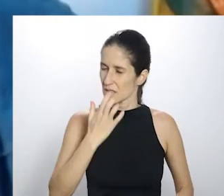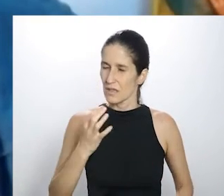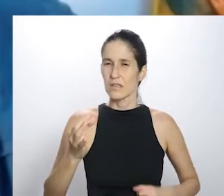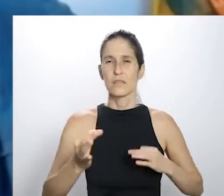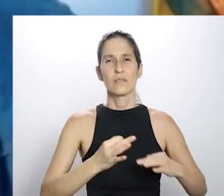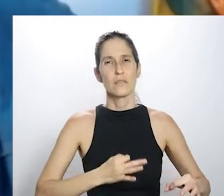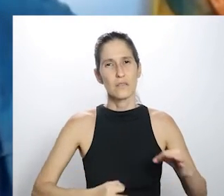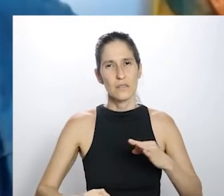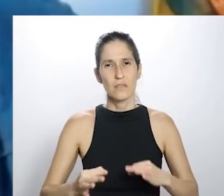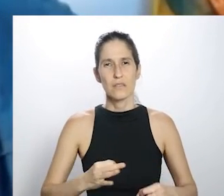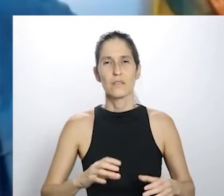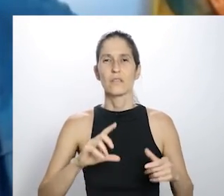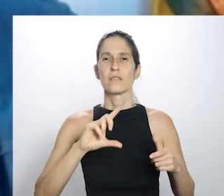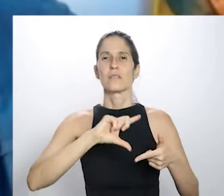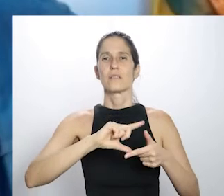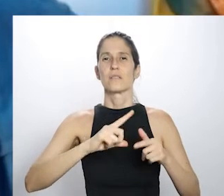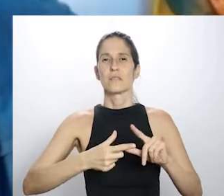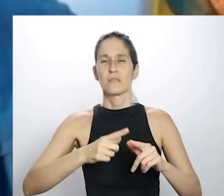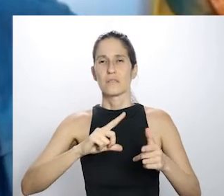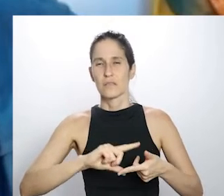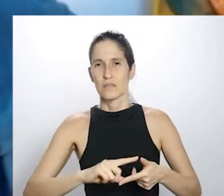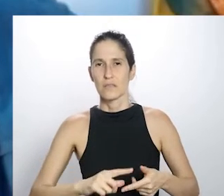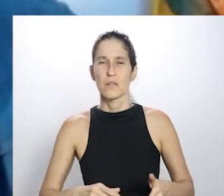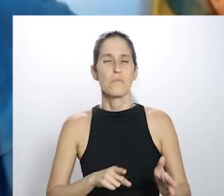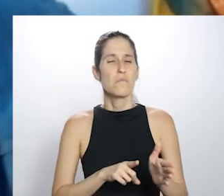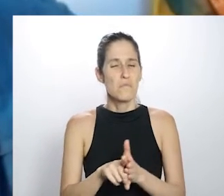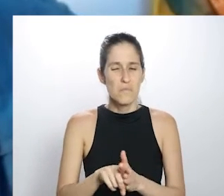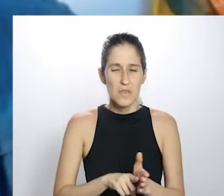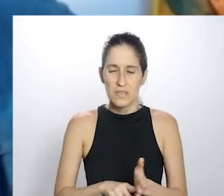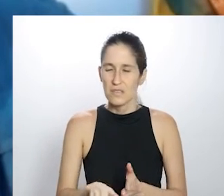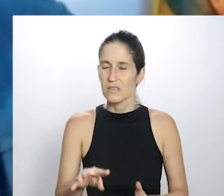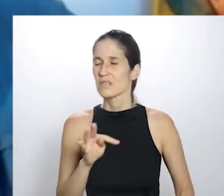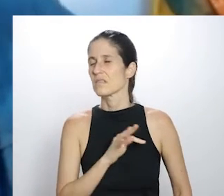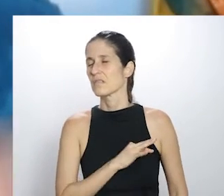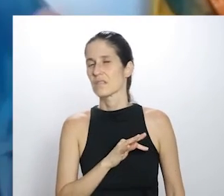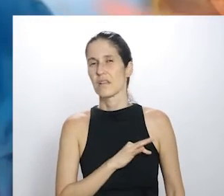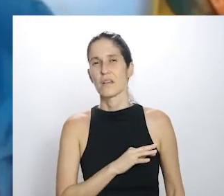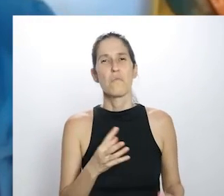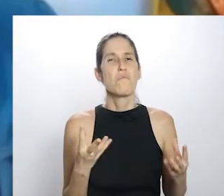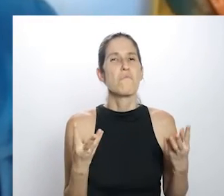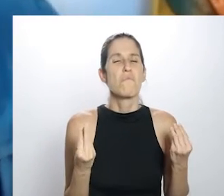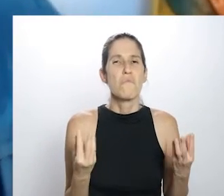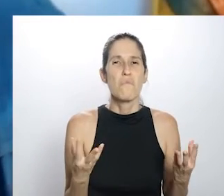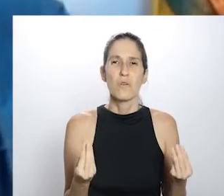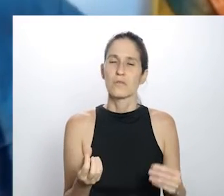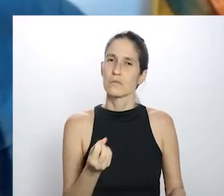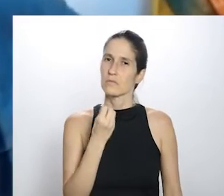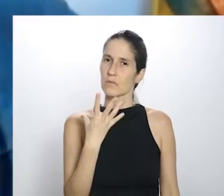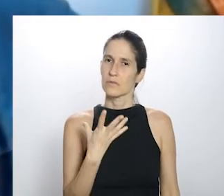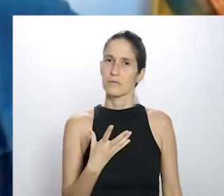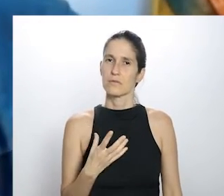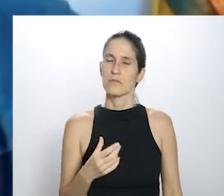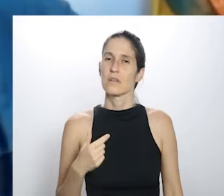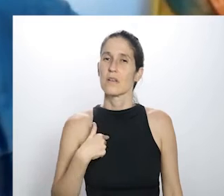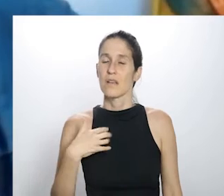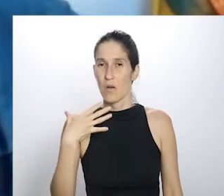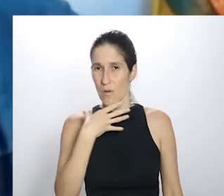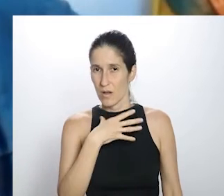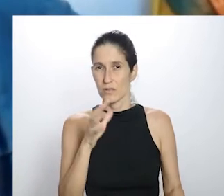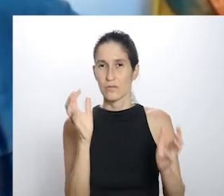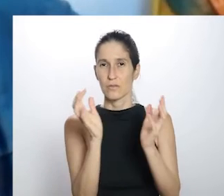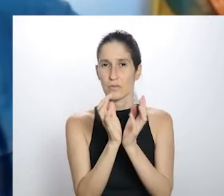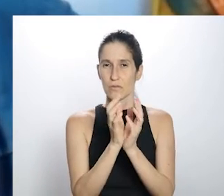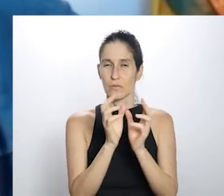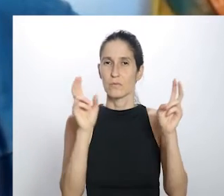elas levam a essa história toda da cultura popular, da pesquisa, da técnica e tal, e eu acho